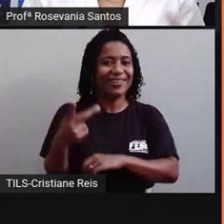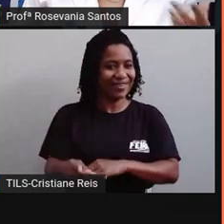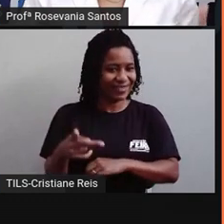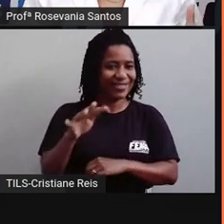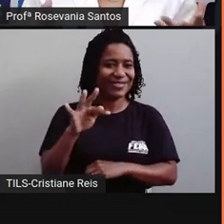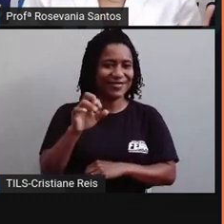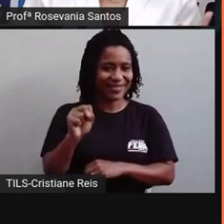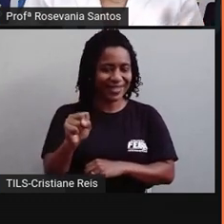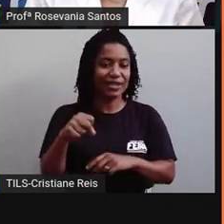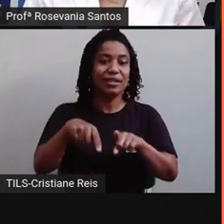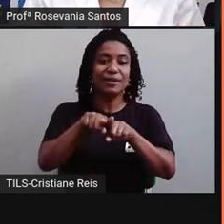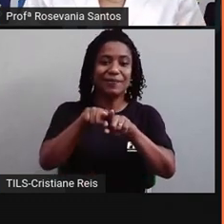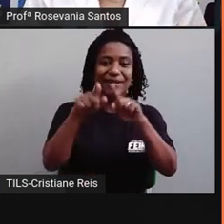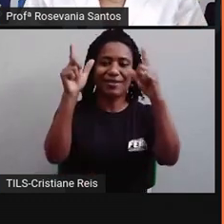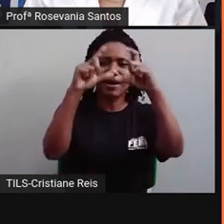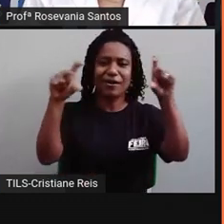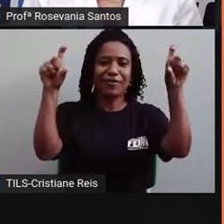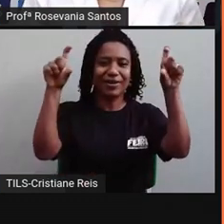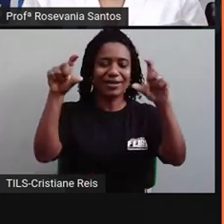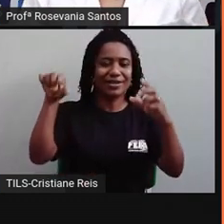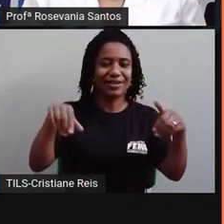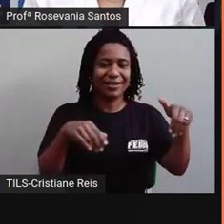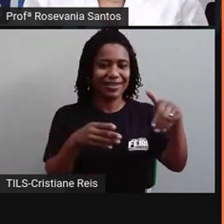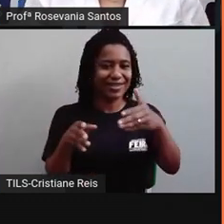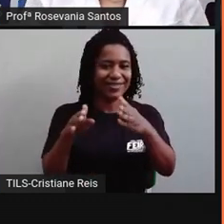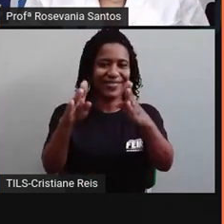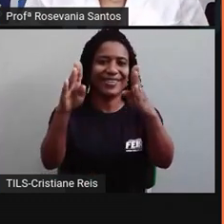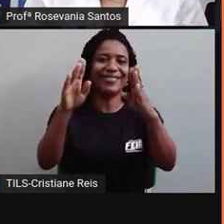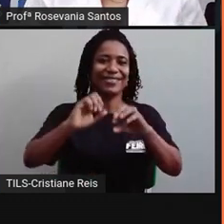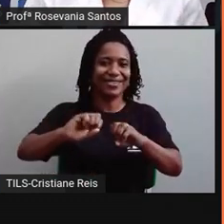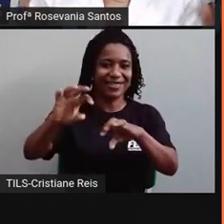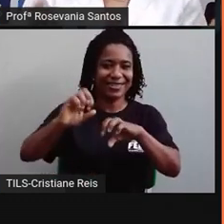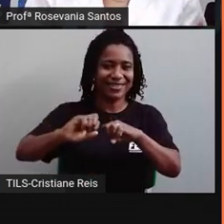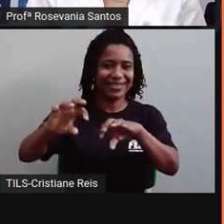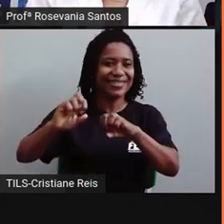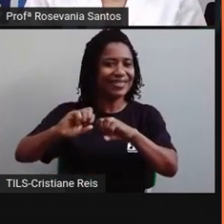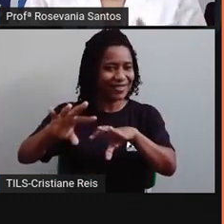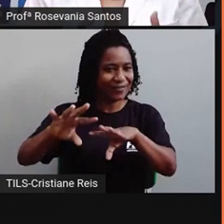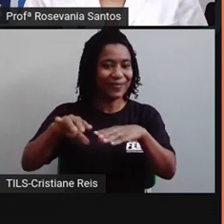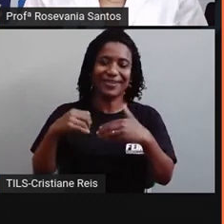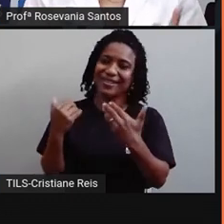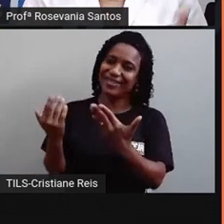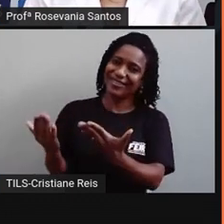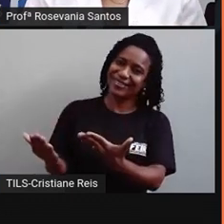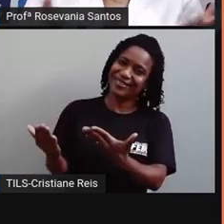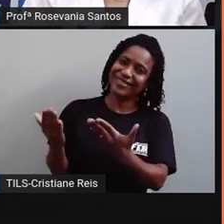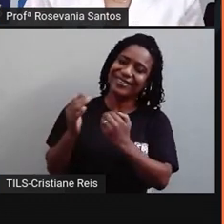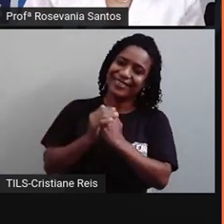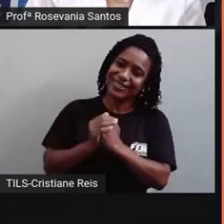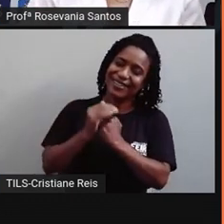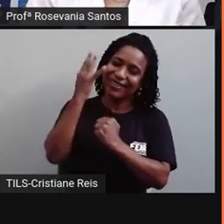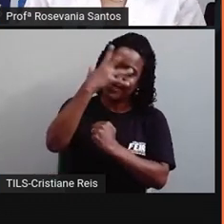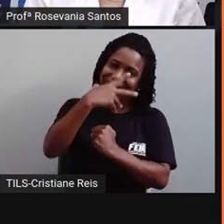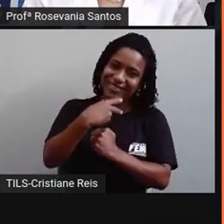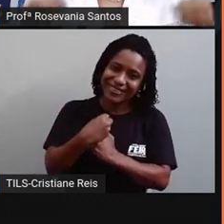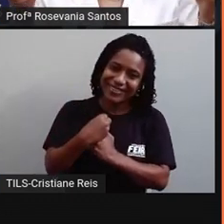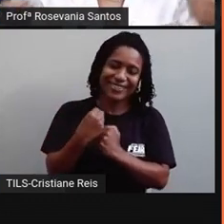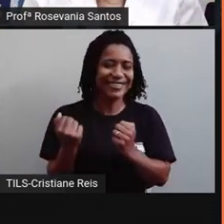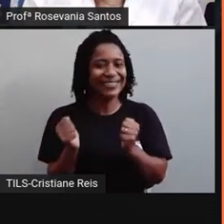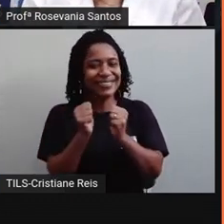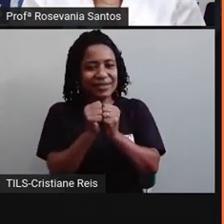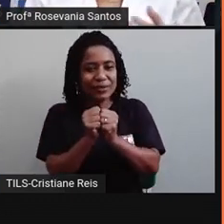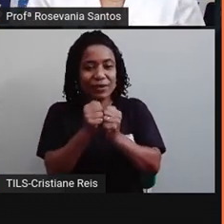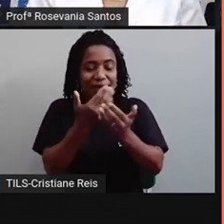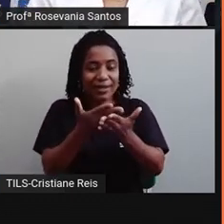frase escrita caminhos, né, da educação. E hoje, mais uma vez, né, a nossa linda, doce e maravilhosa companhia de